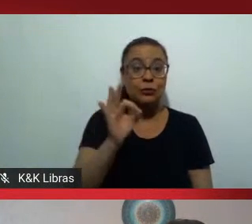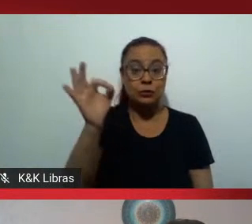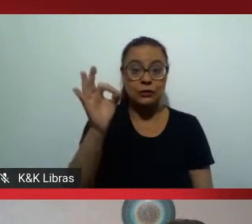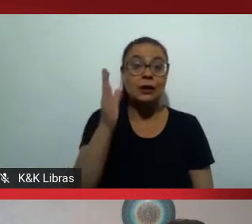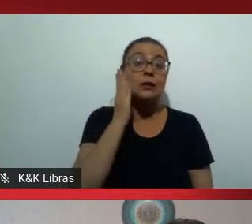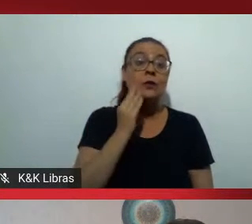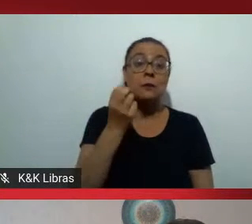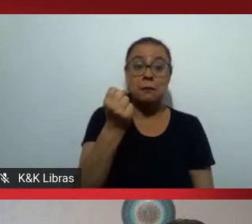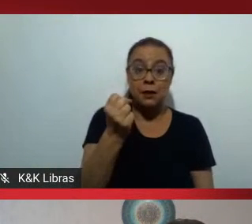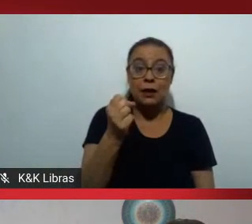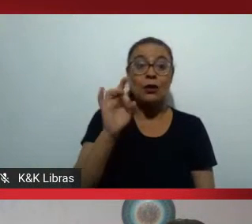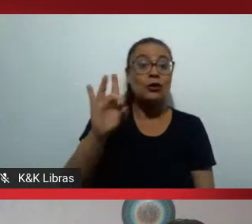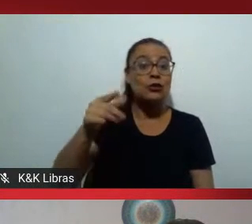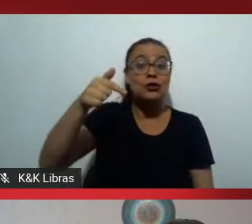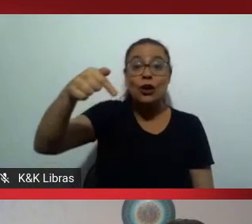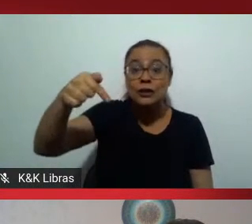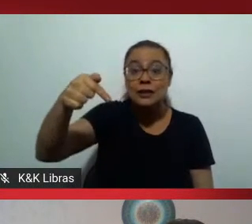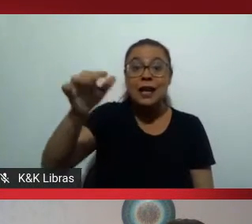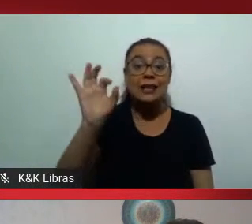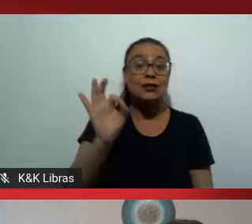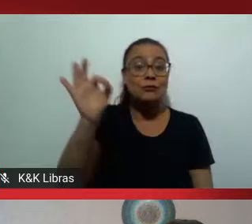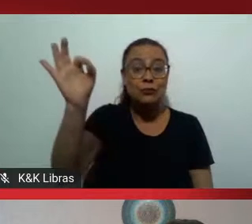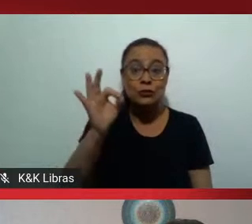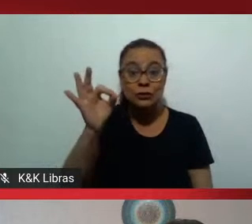identificam como pretos e índios.